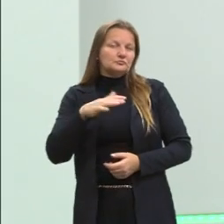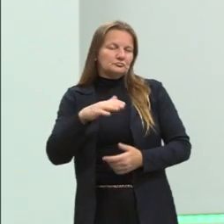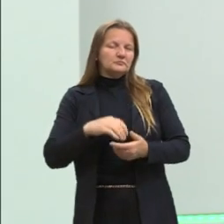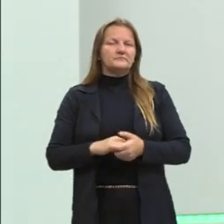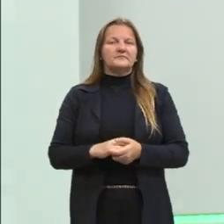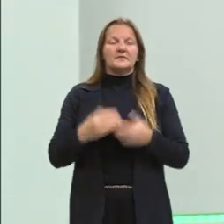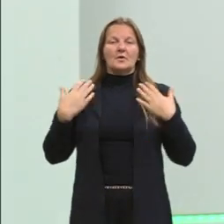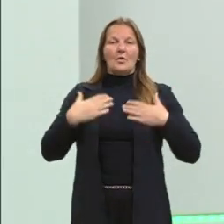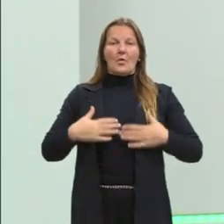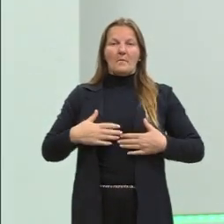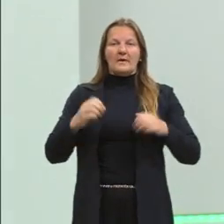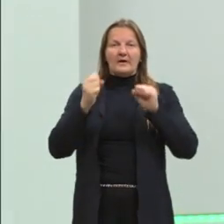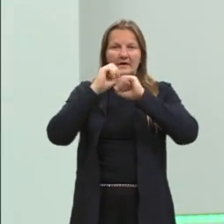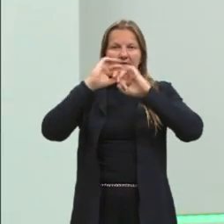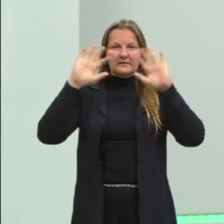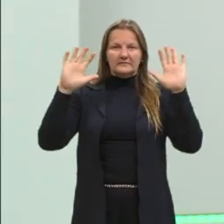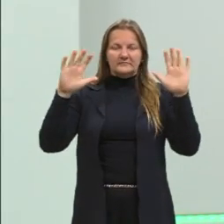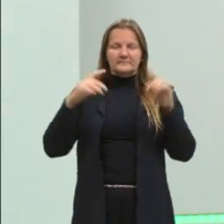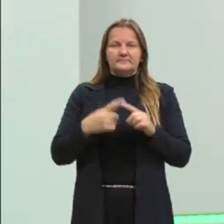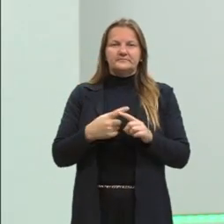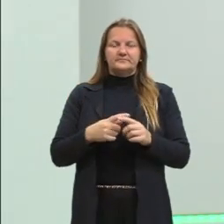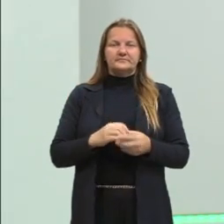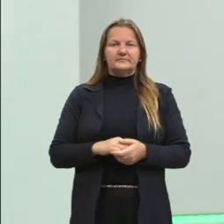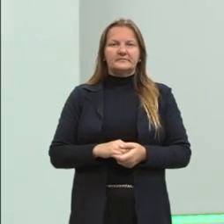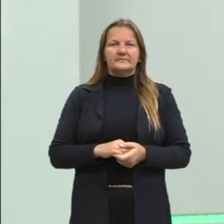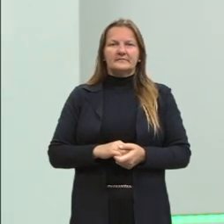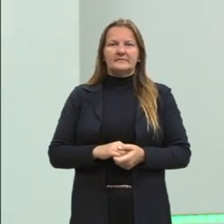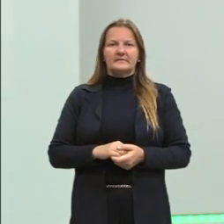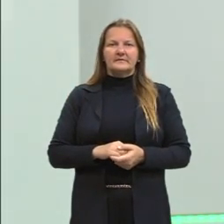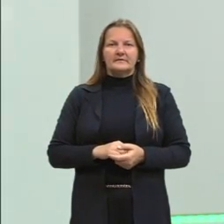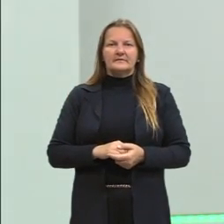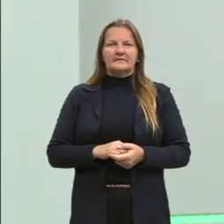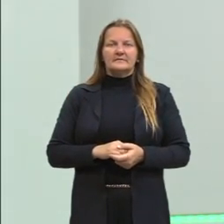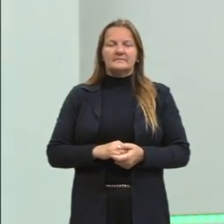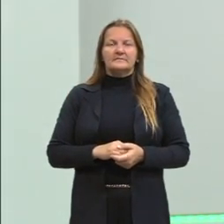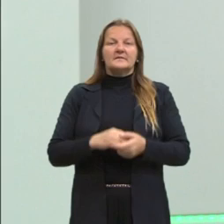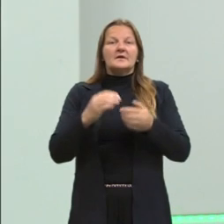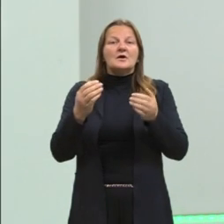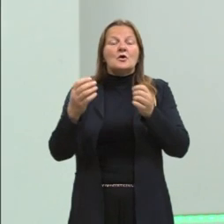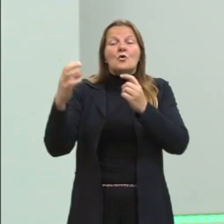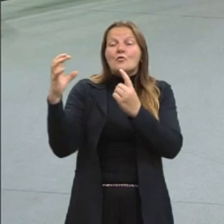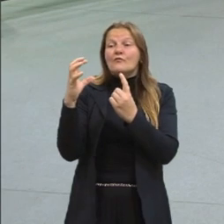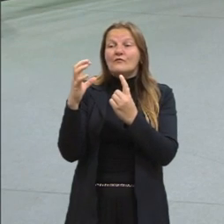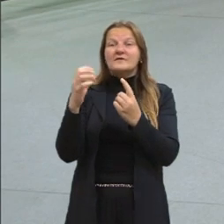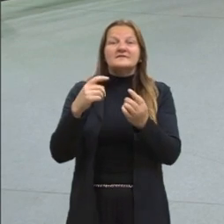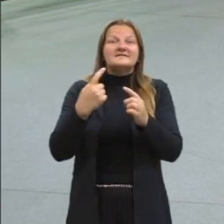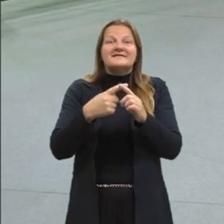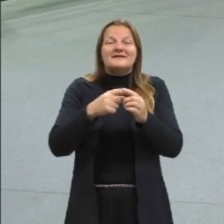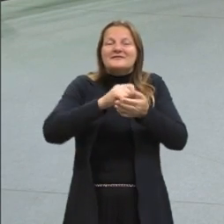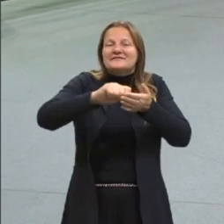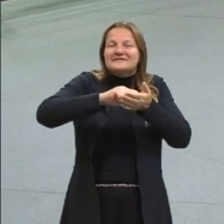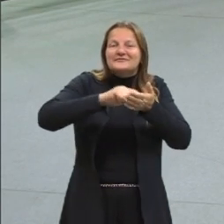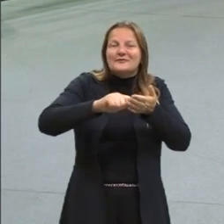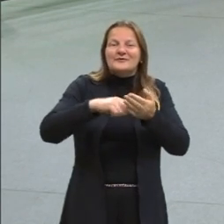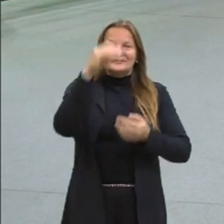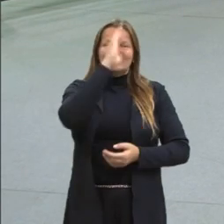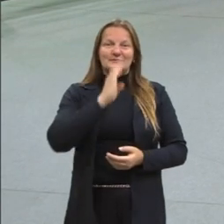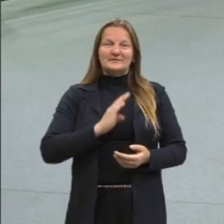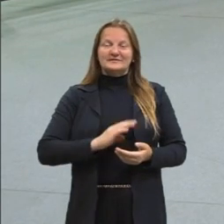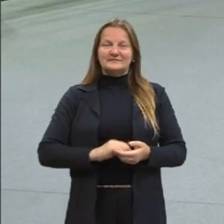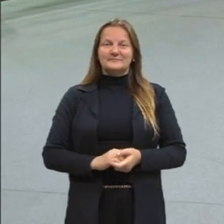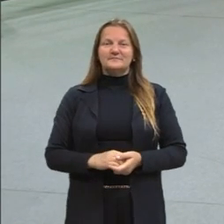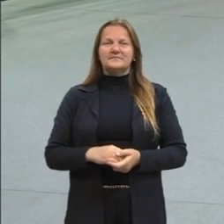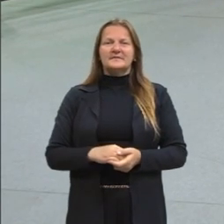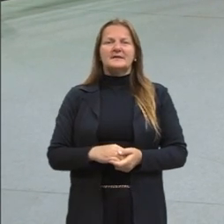Daniela? Muito importante, que influencia até hoje os escritores brasileiros. Fico muito agradecida, de verdade, porque